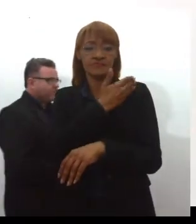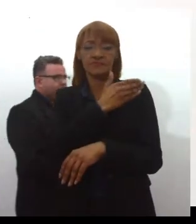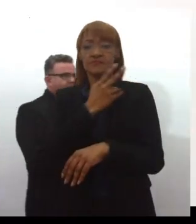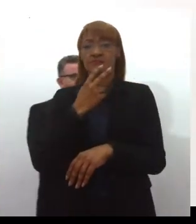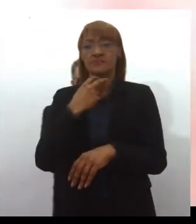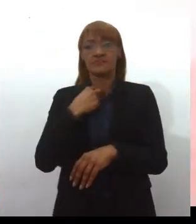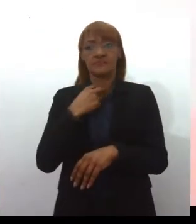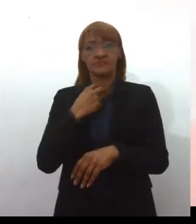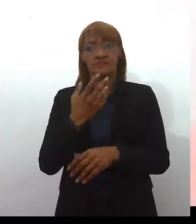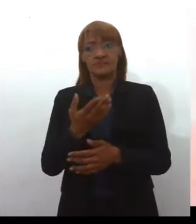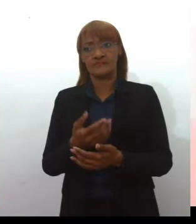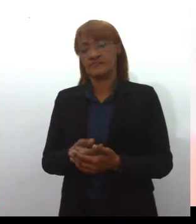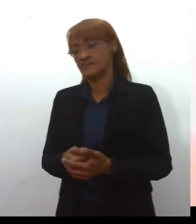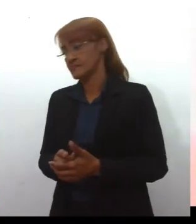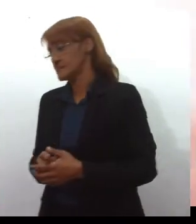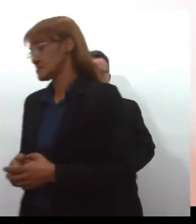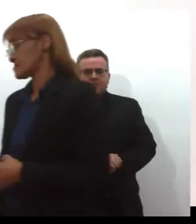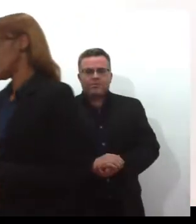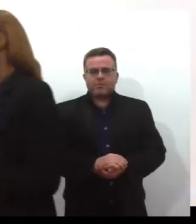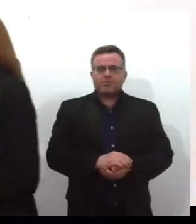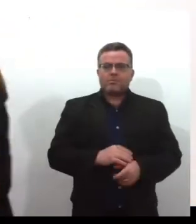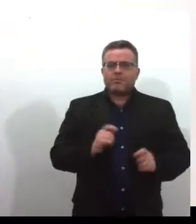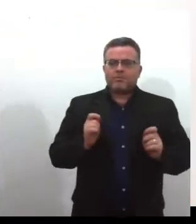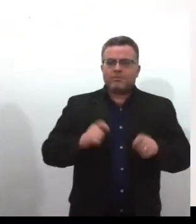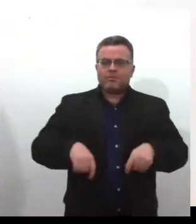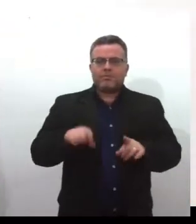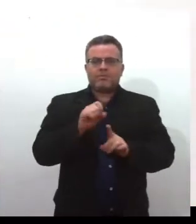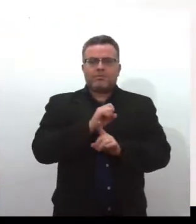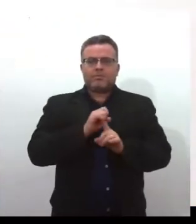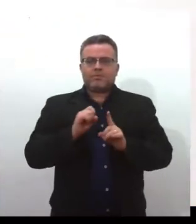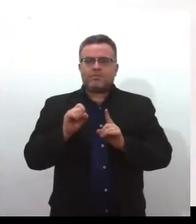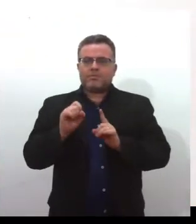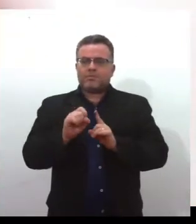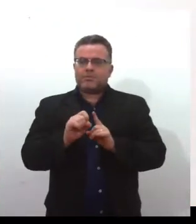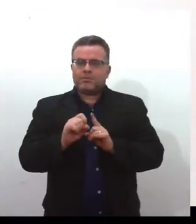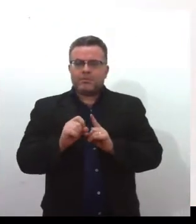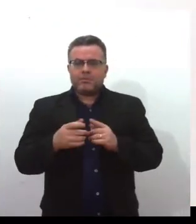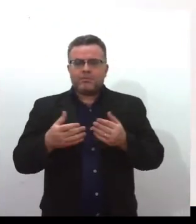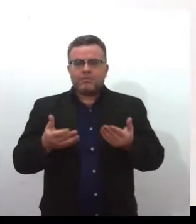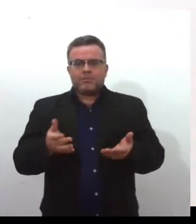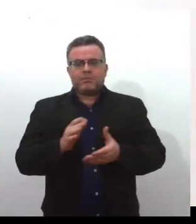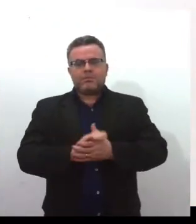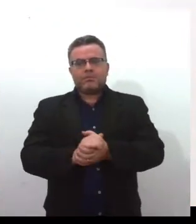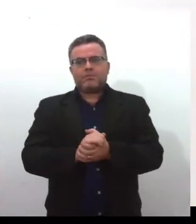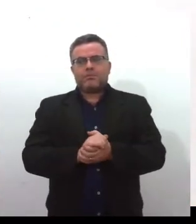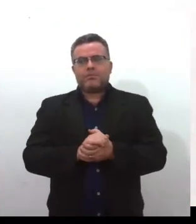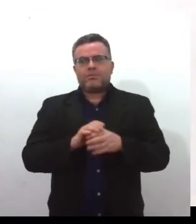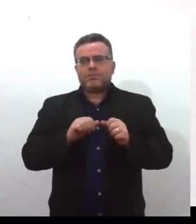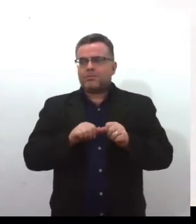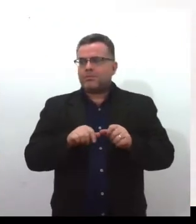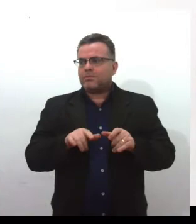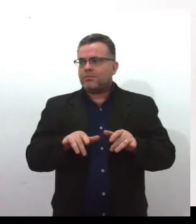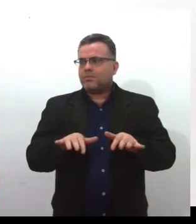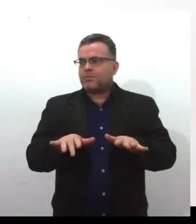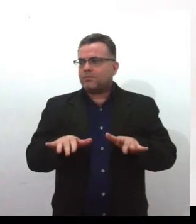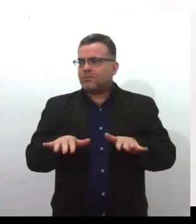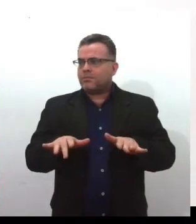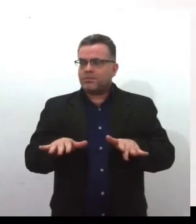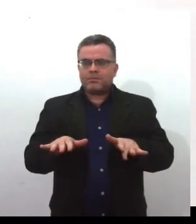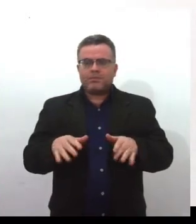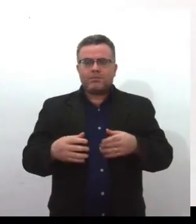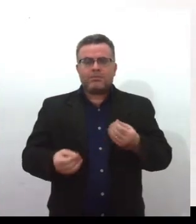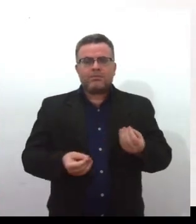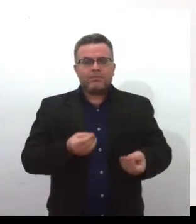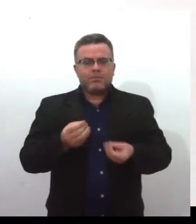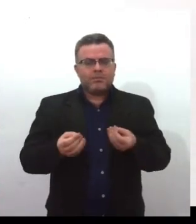pela raça, pela condição social, a educação transporta o indivíduo para as suas liberdades, para as suas